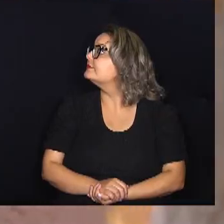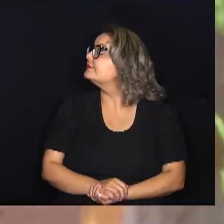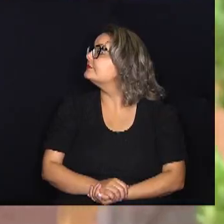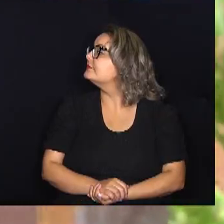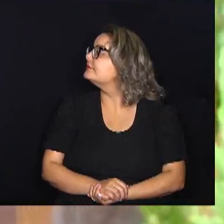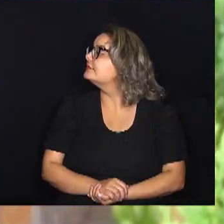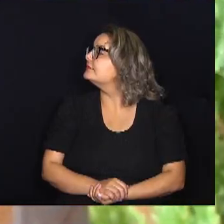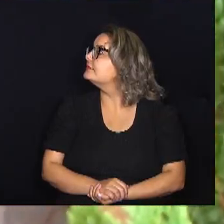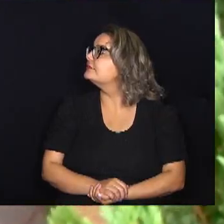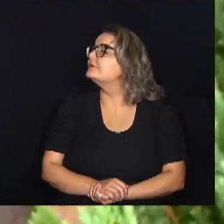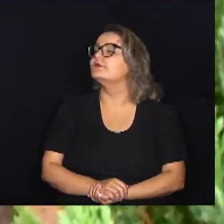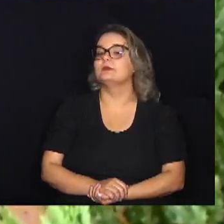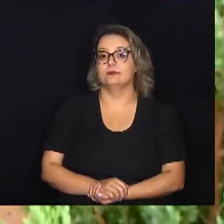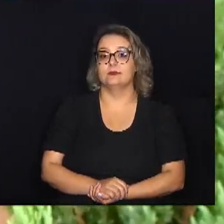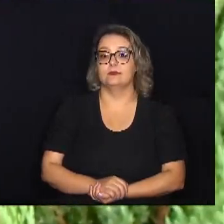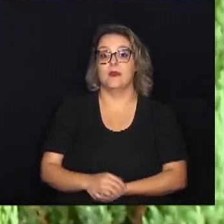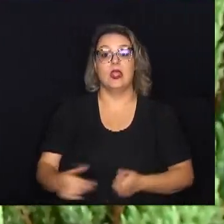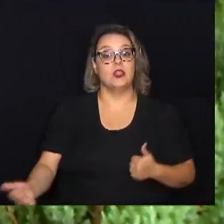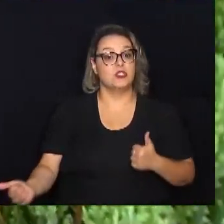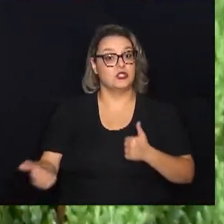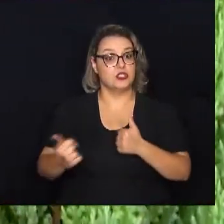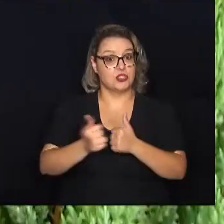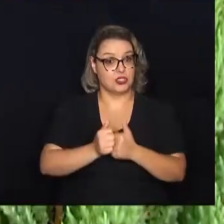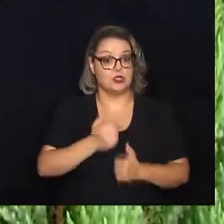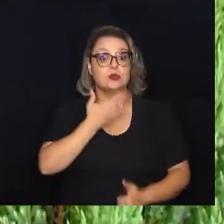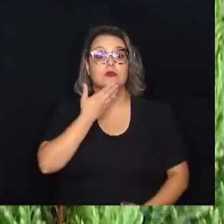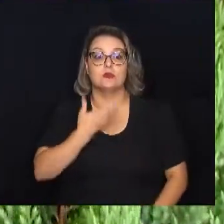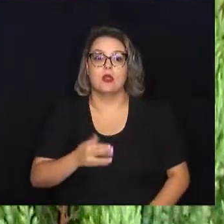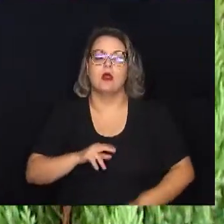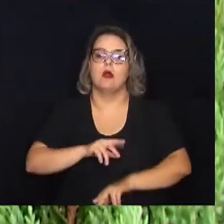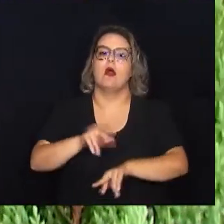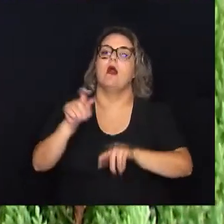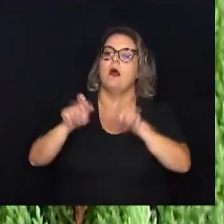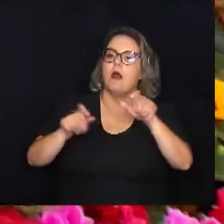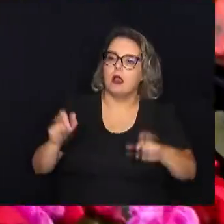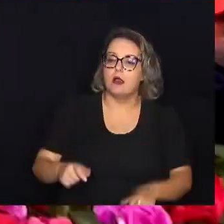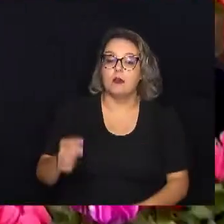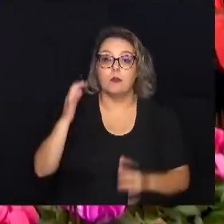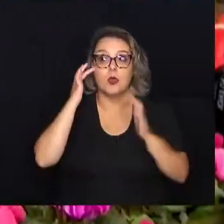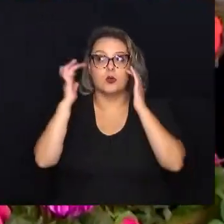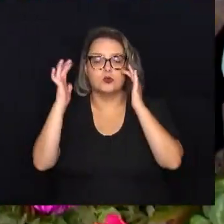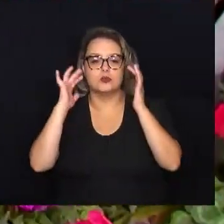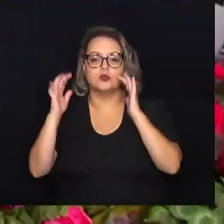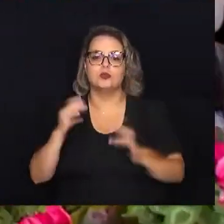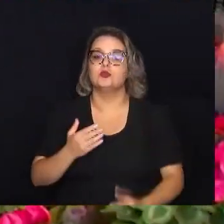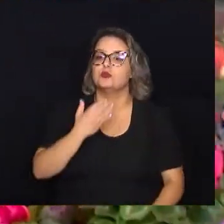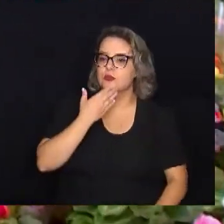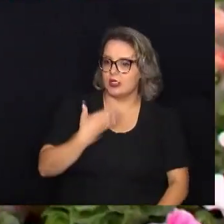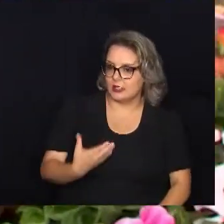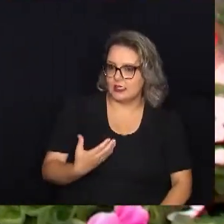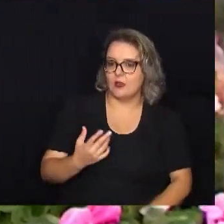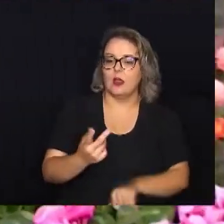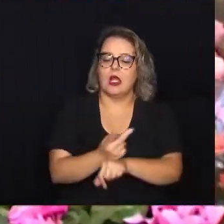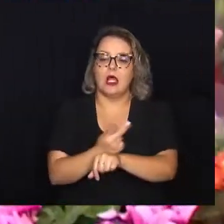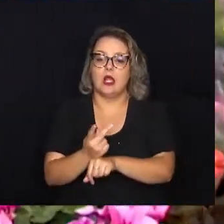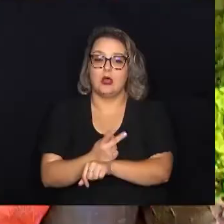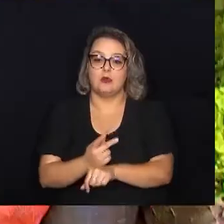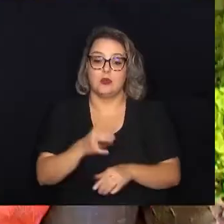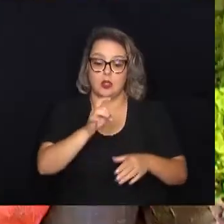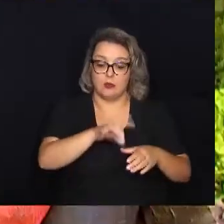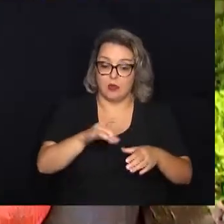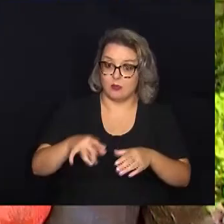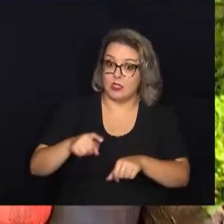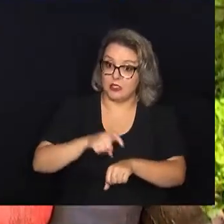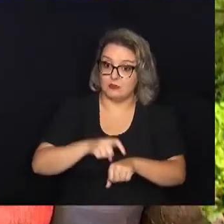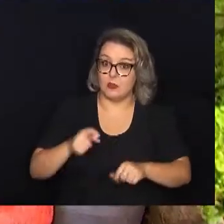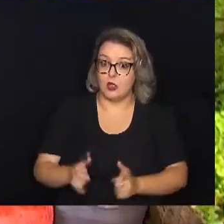Com a proximidade do Natal, muita gente já está pensando na decoração natalina. A procura pelas plantas dessa época